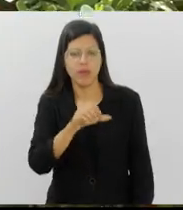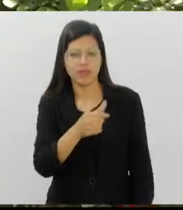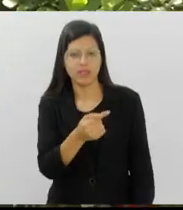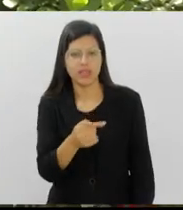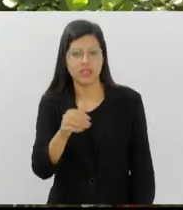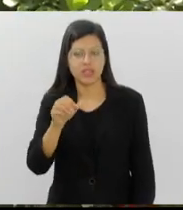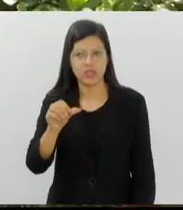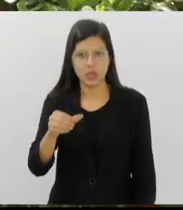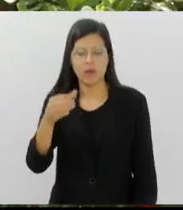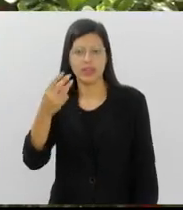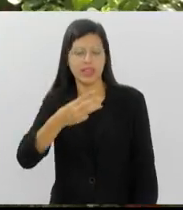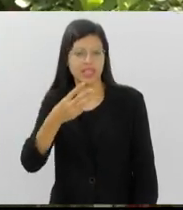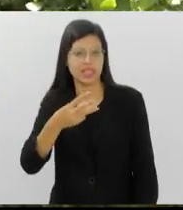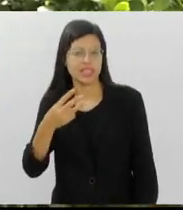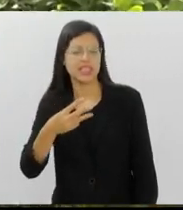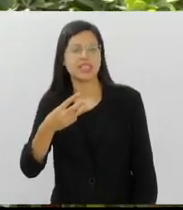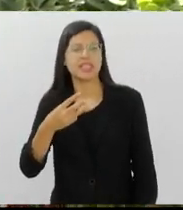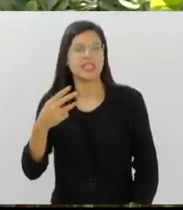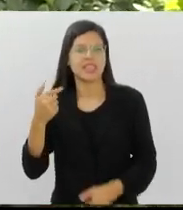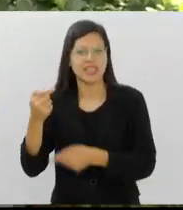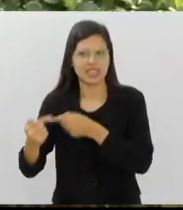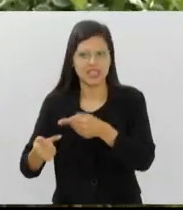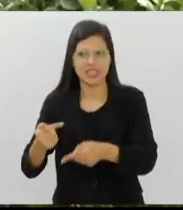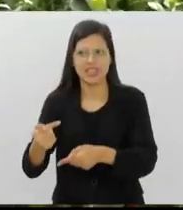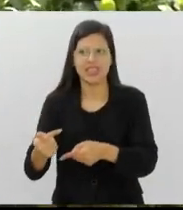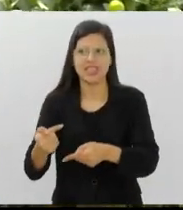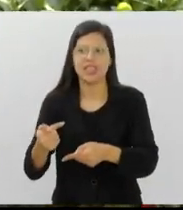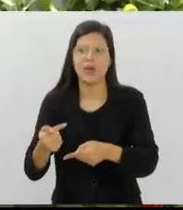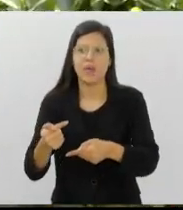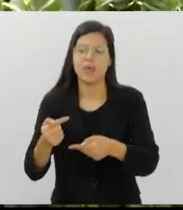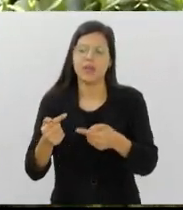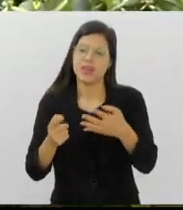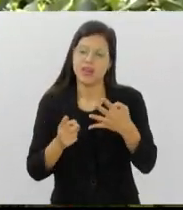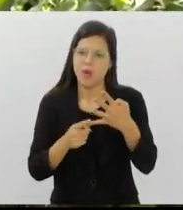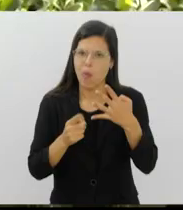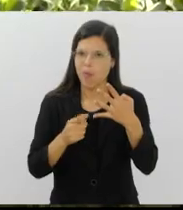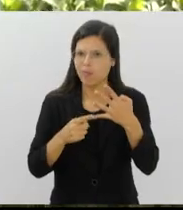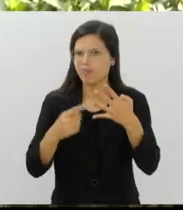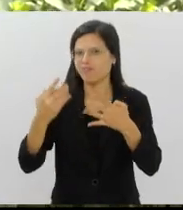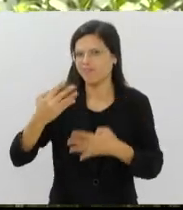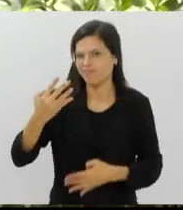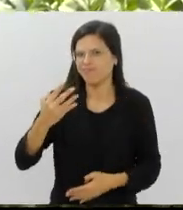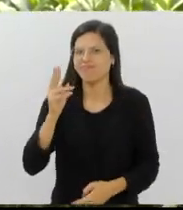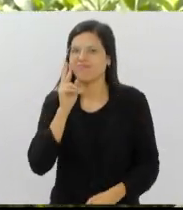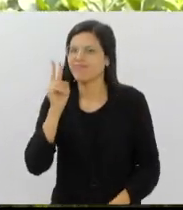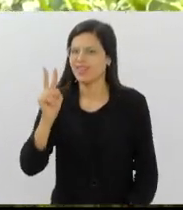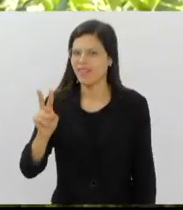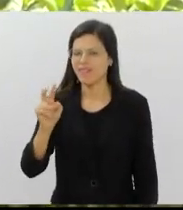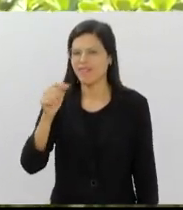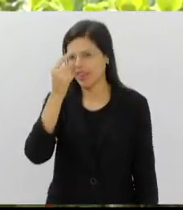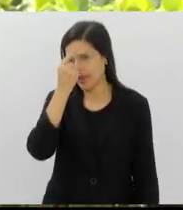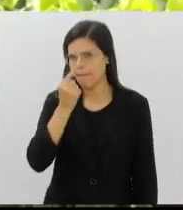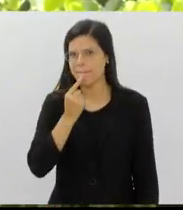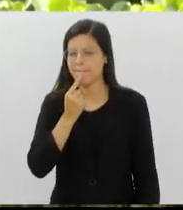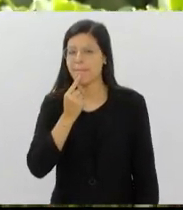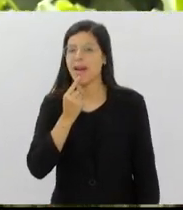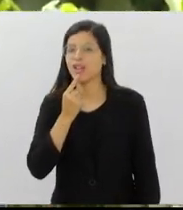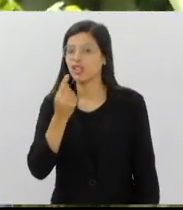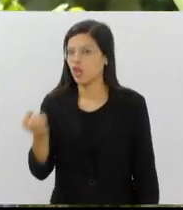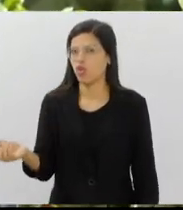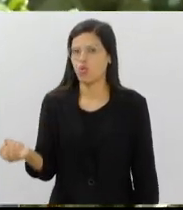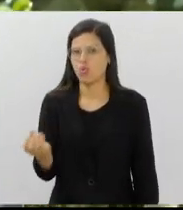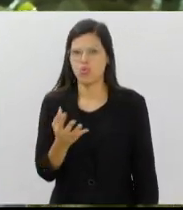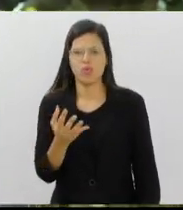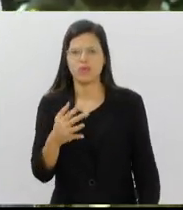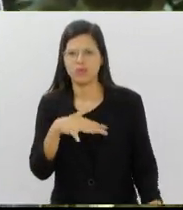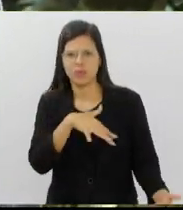terceira geração, que é essa que acabou de se aposentar. E essa que a gente está vendo aqui atrás é a quarta geração, o que tem de mais moderno no mundo. E